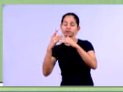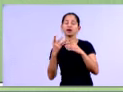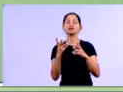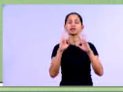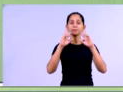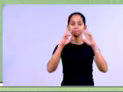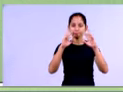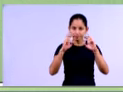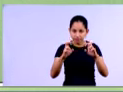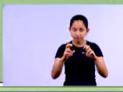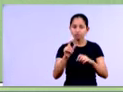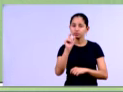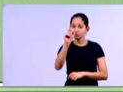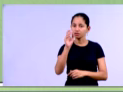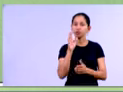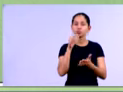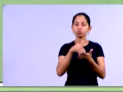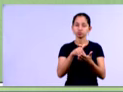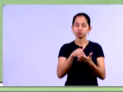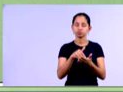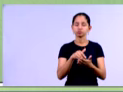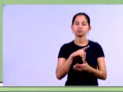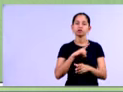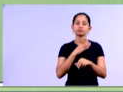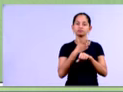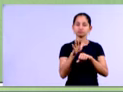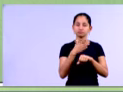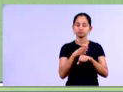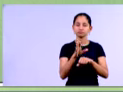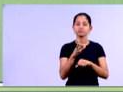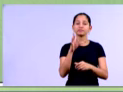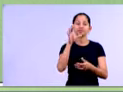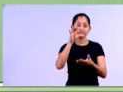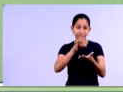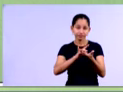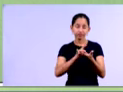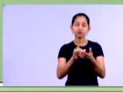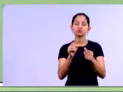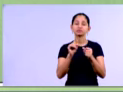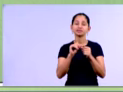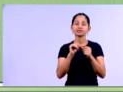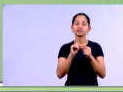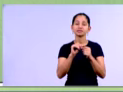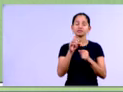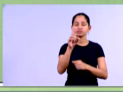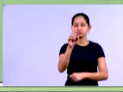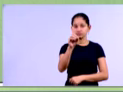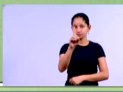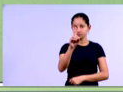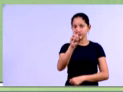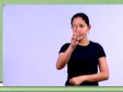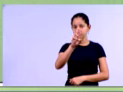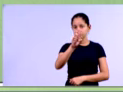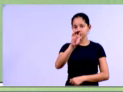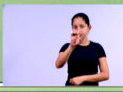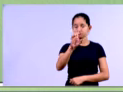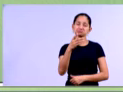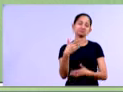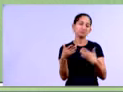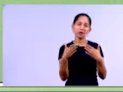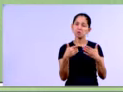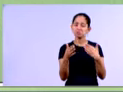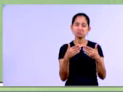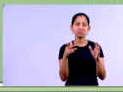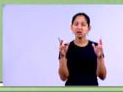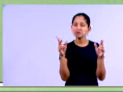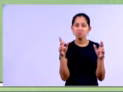agora há pouco, né? Agora nós estamos, na verdade, comparando o nosso DRE, tá? Então, com o DRE nós vamos fazer a